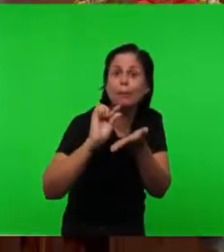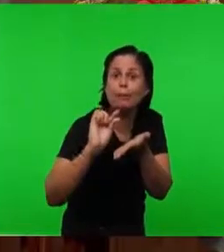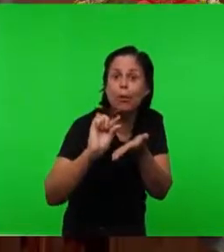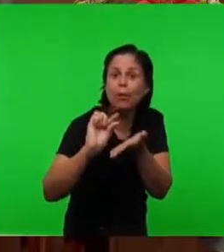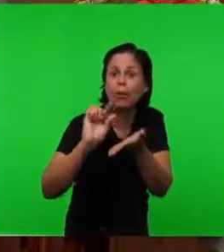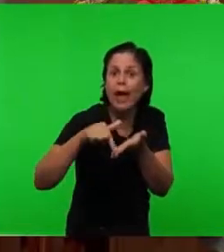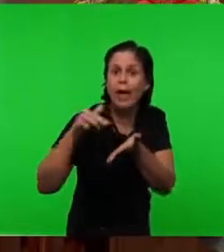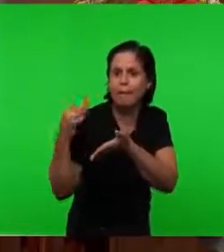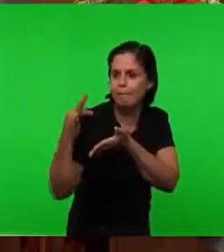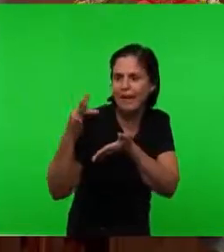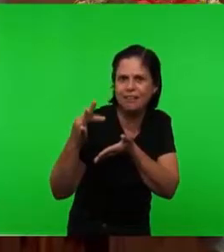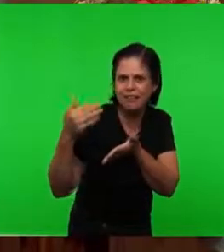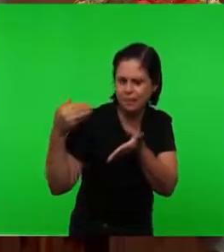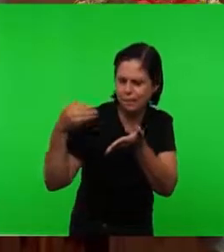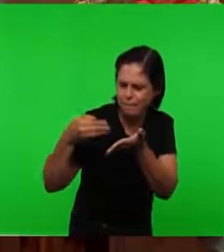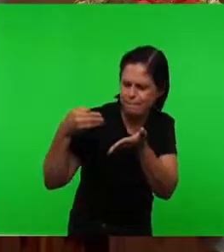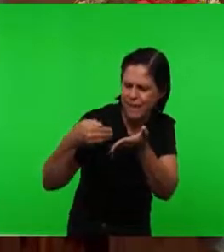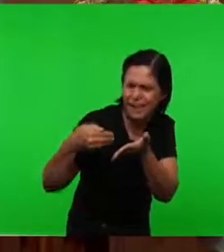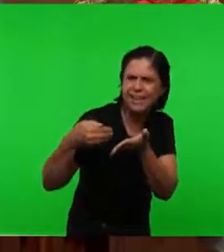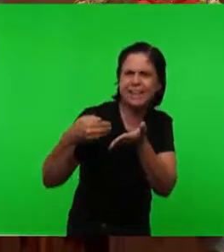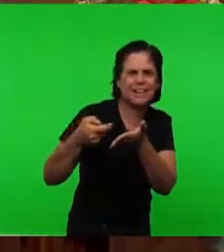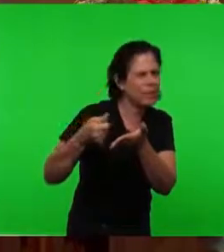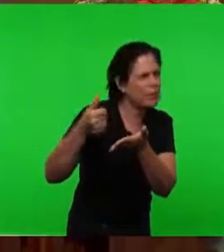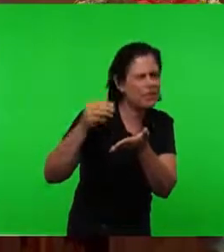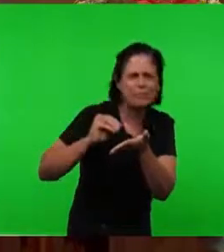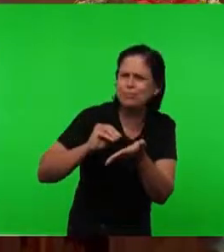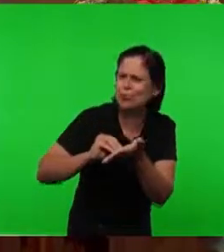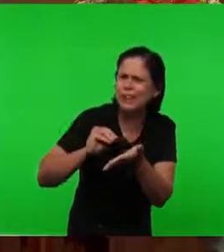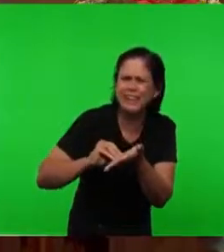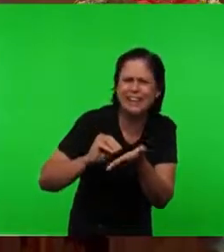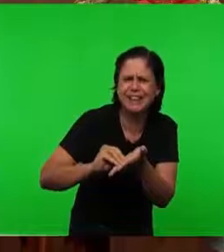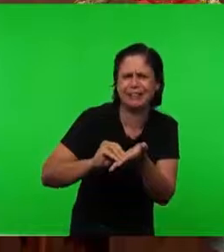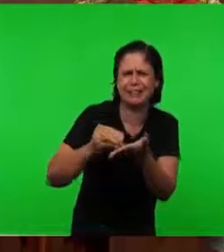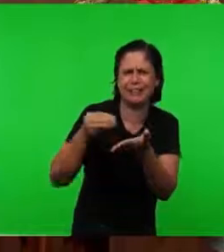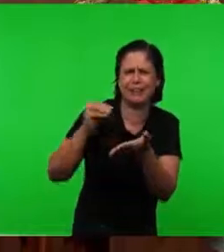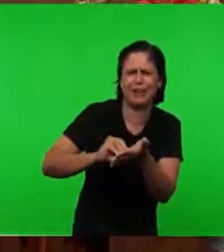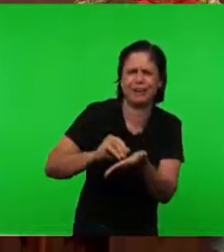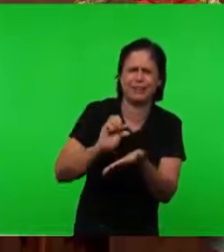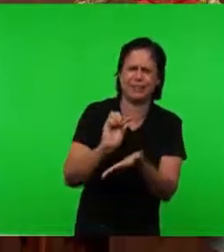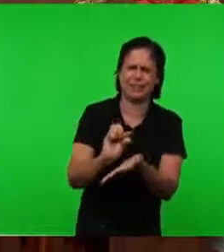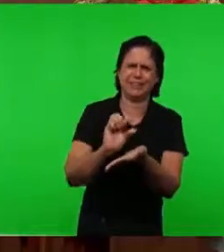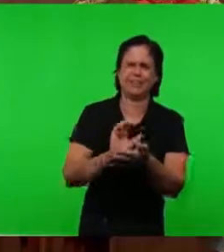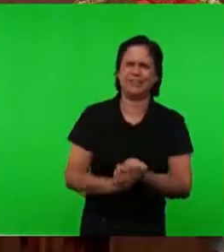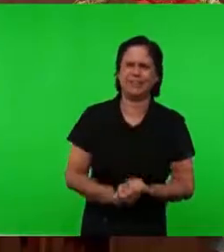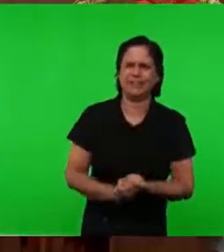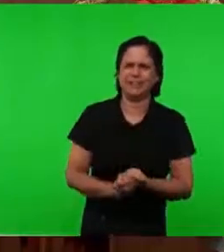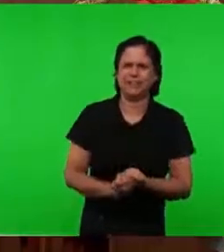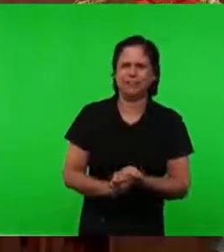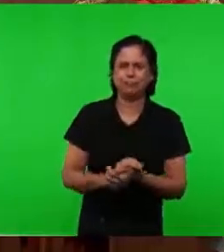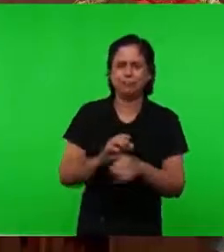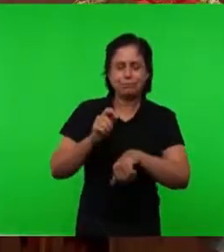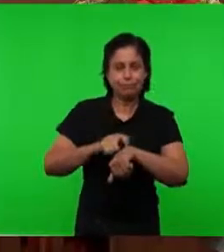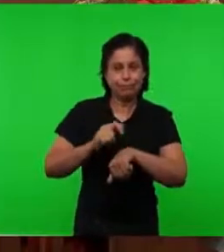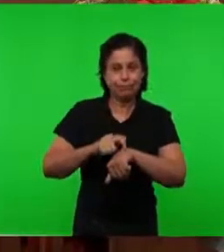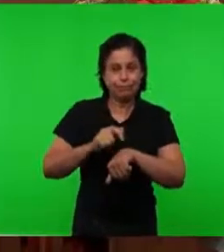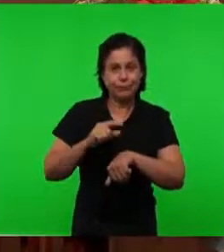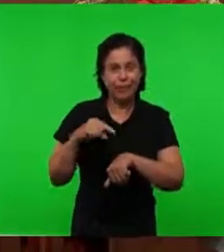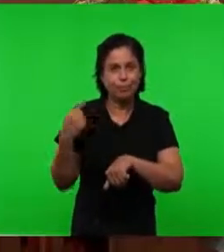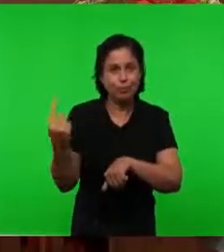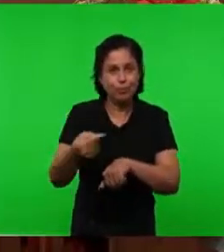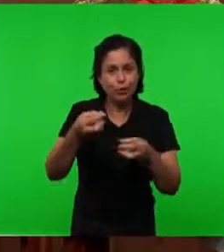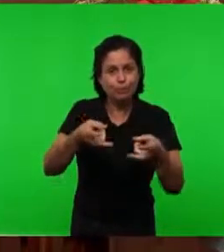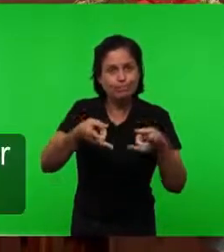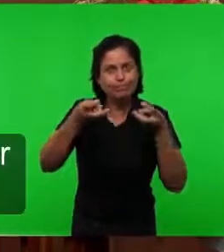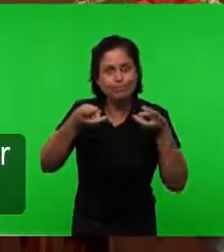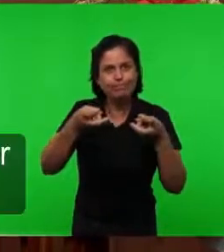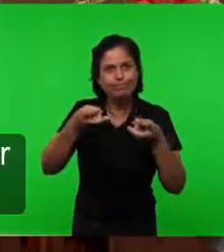breve Para nós Tem um sentido Profético Que nos Remete Ao entendimento